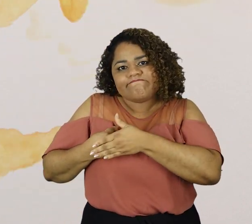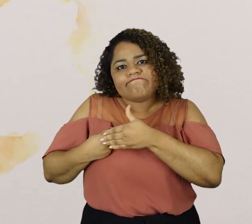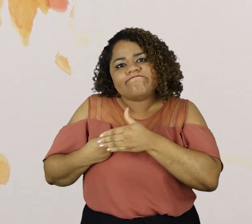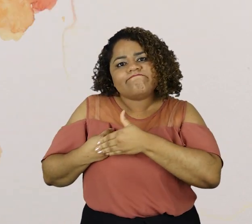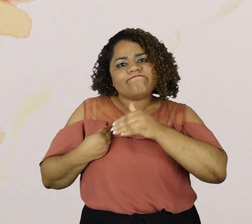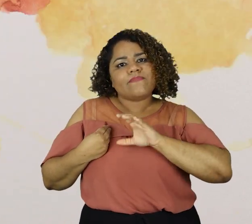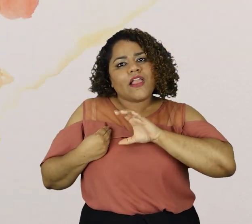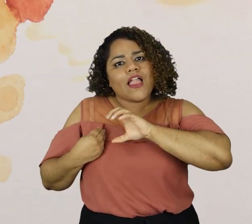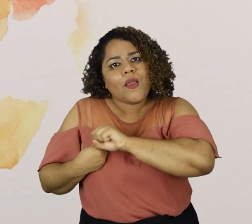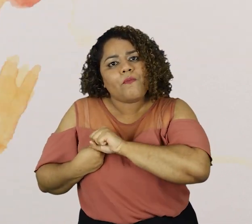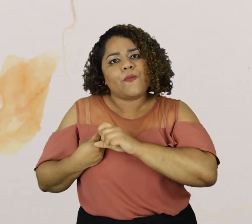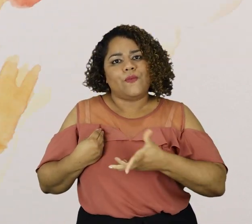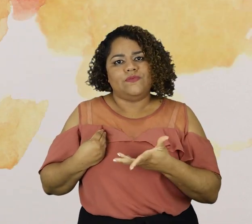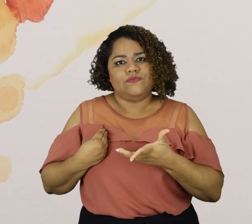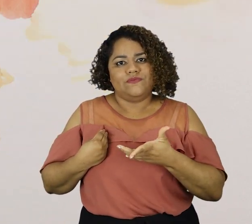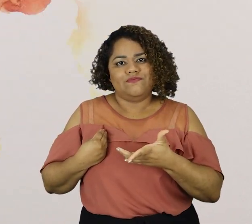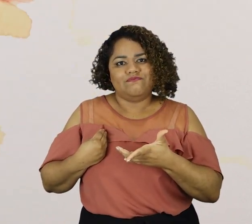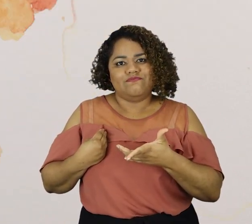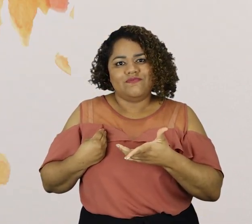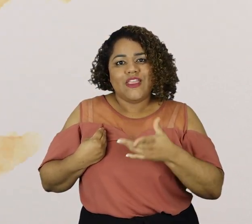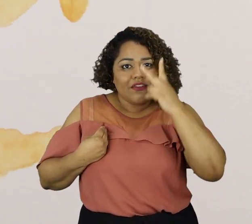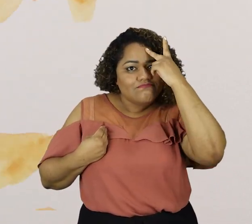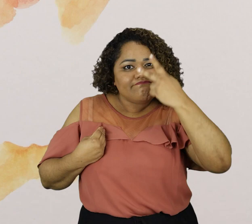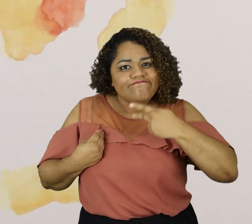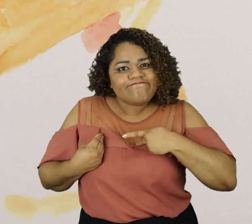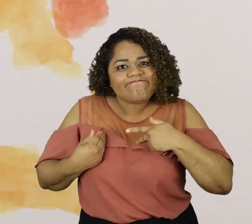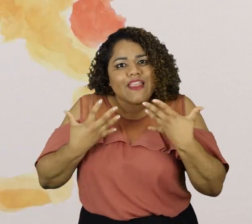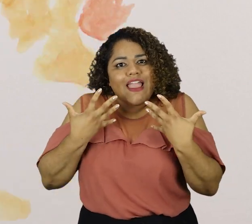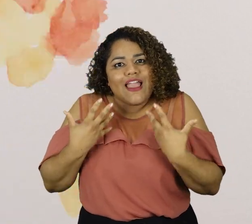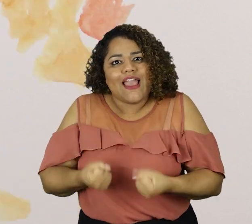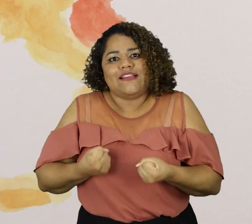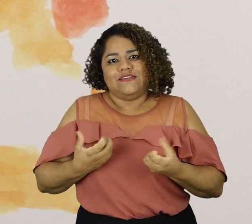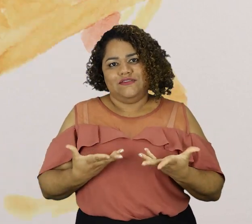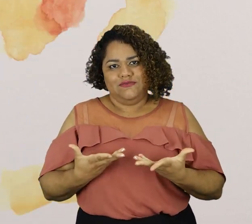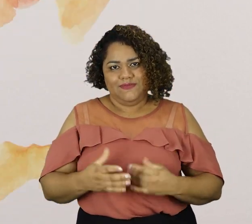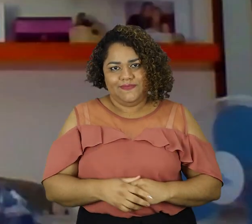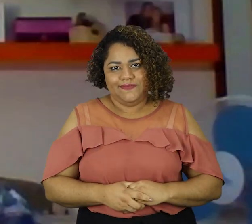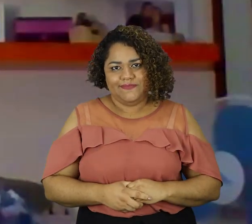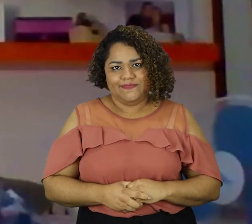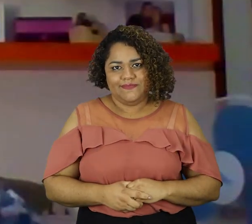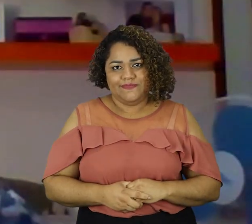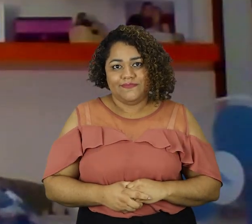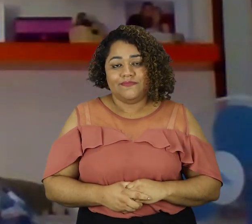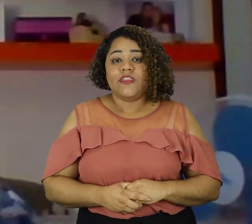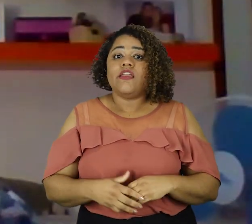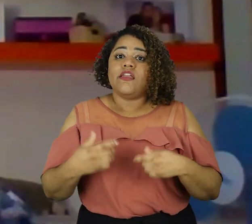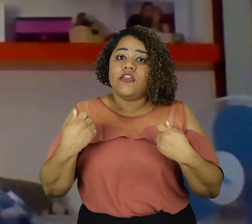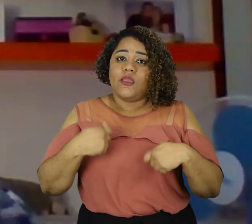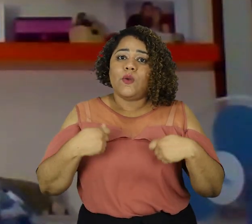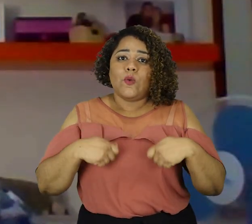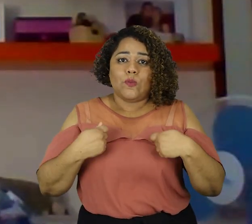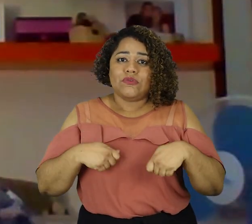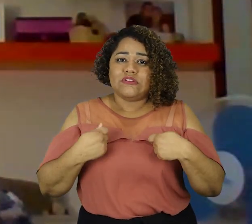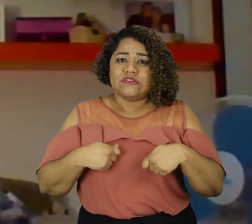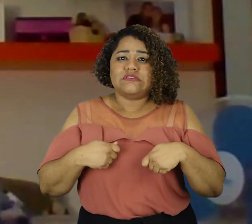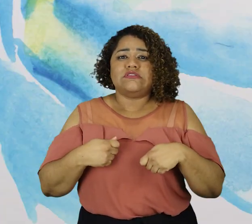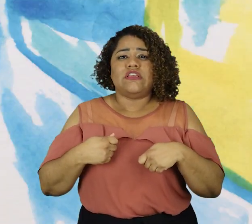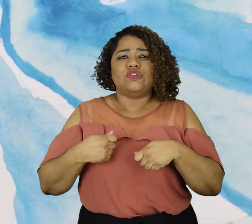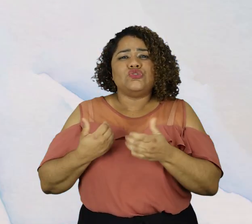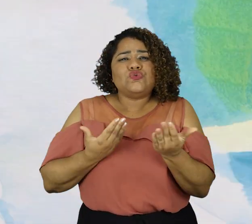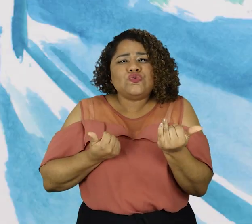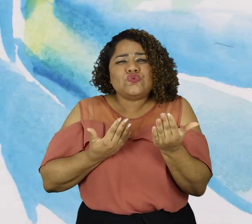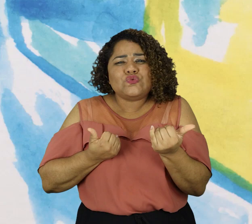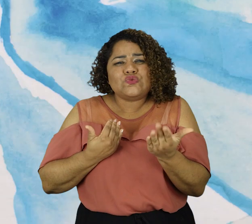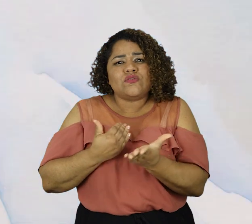e me aceitar mais quem eu sou de verdade. Eu precisei começar a trabalhar cedo